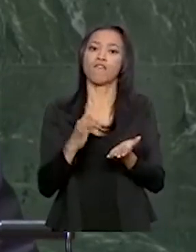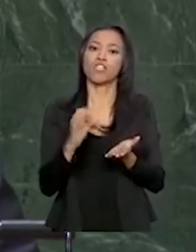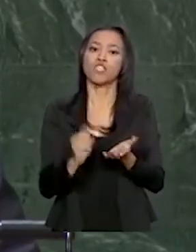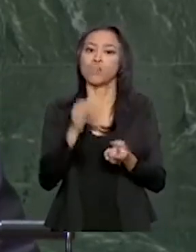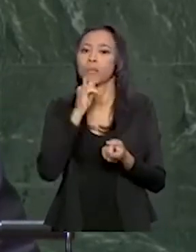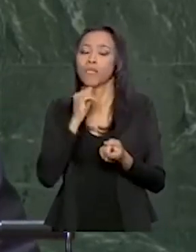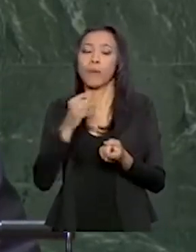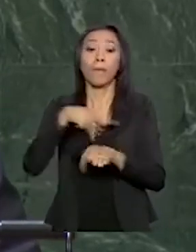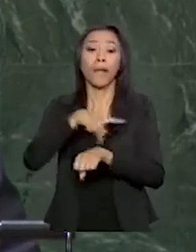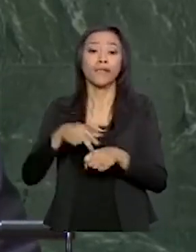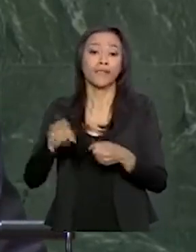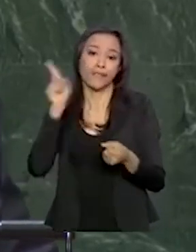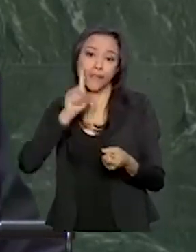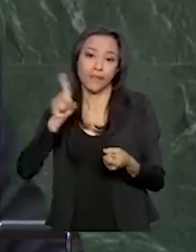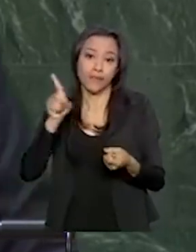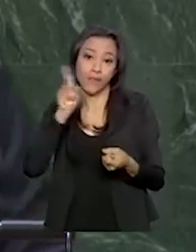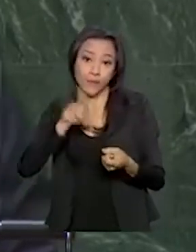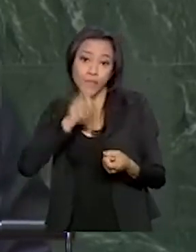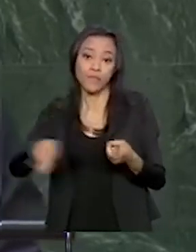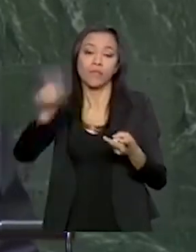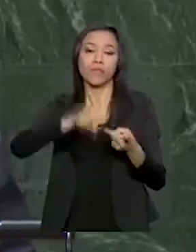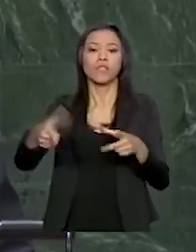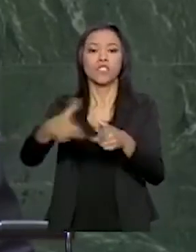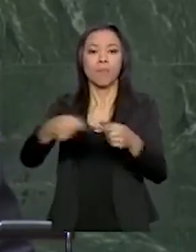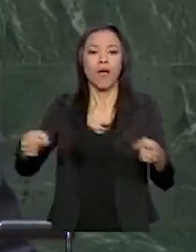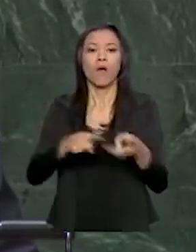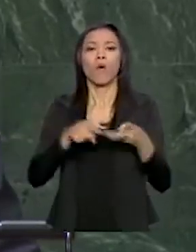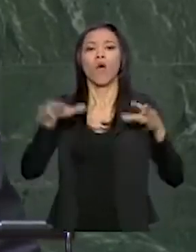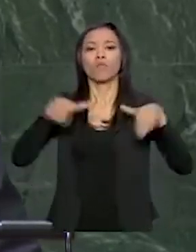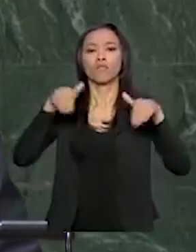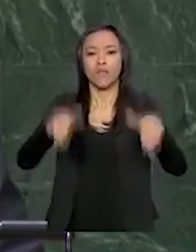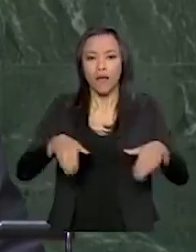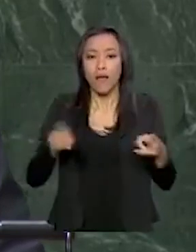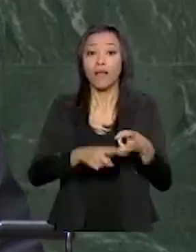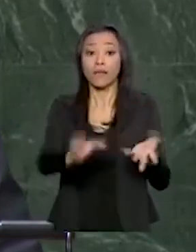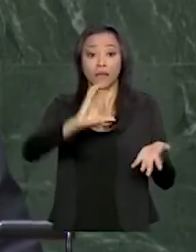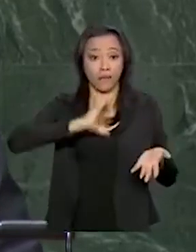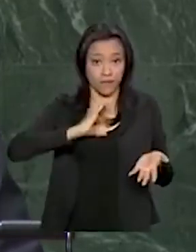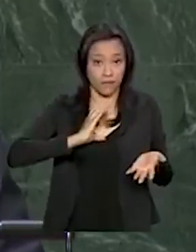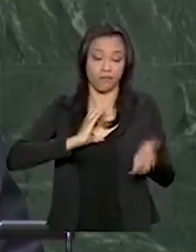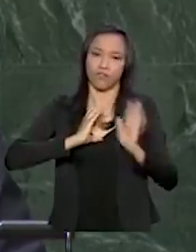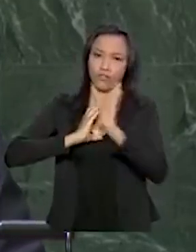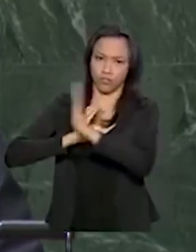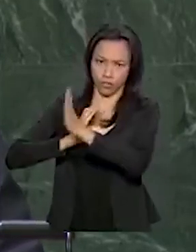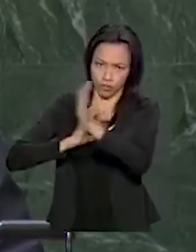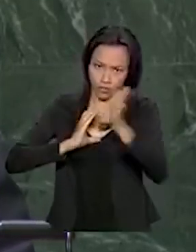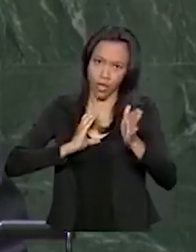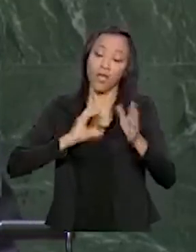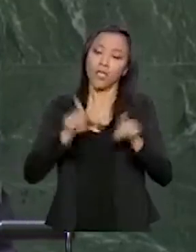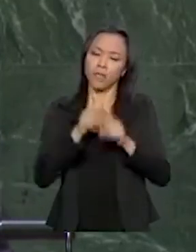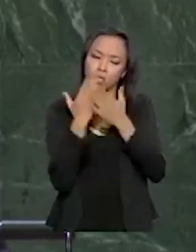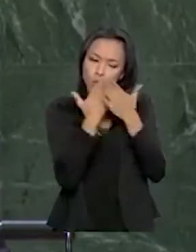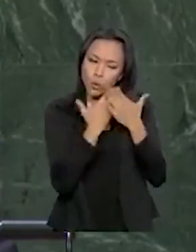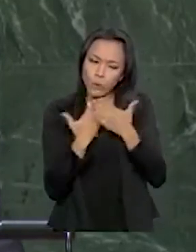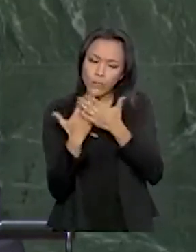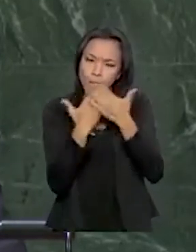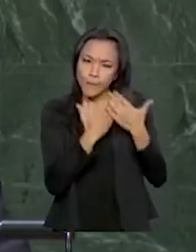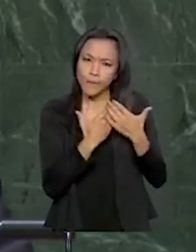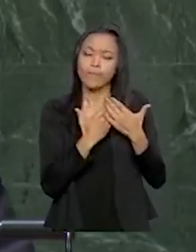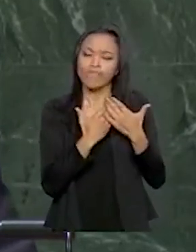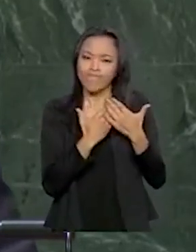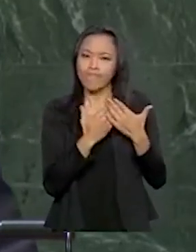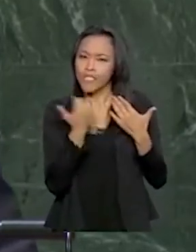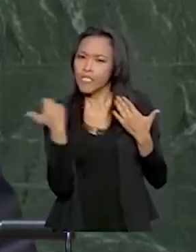Estados Unidos, Japão, Austrália e Canadá. E estamos estudando adotar medidas